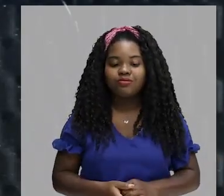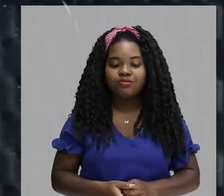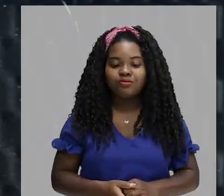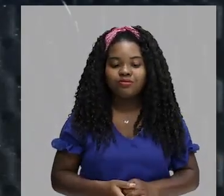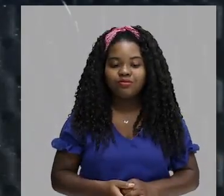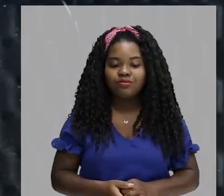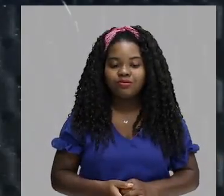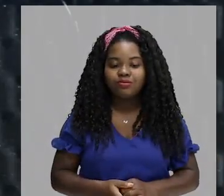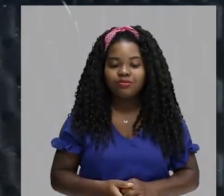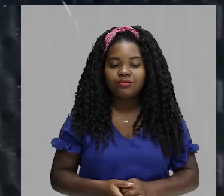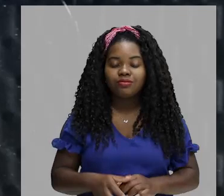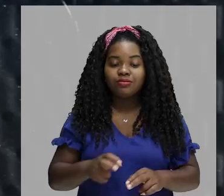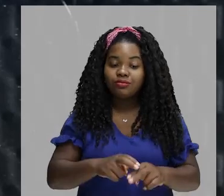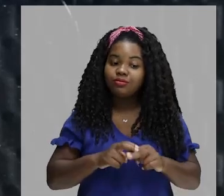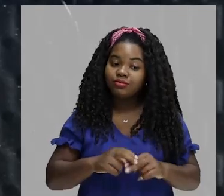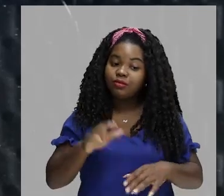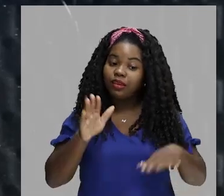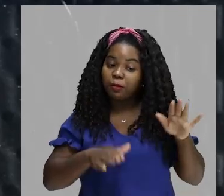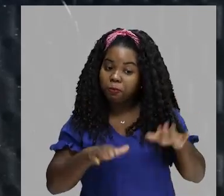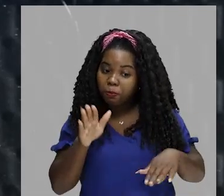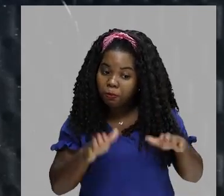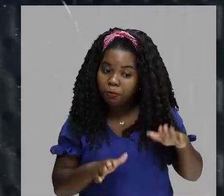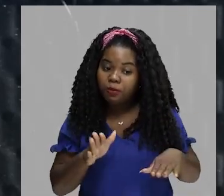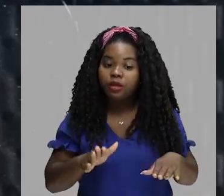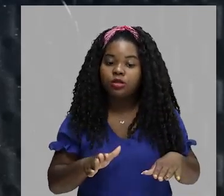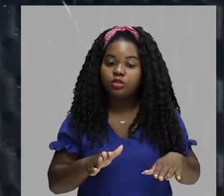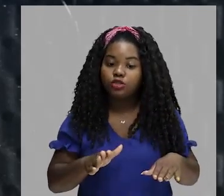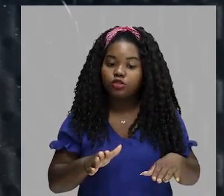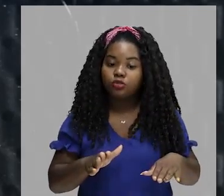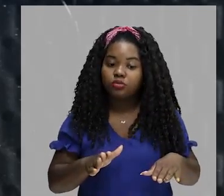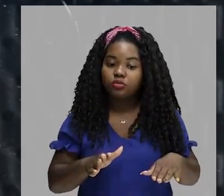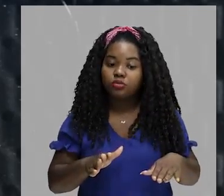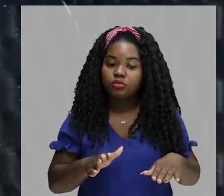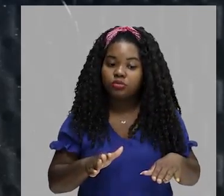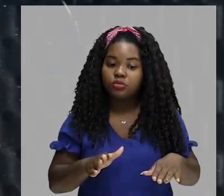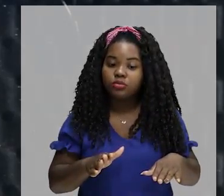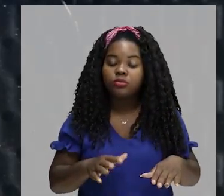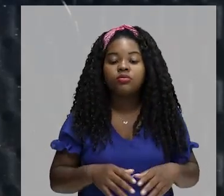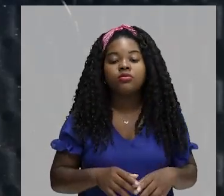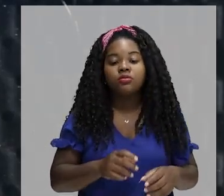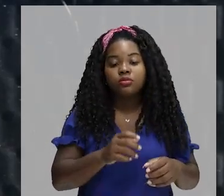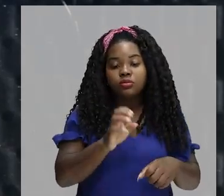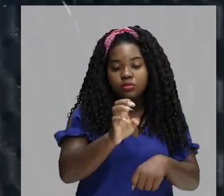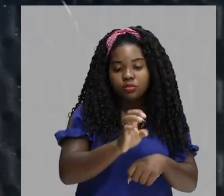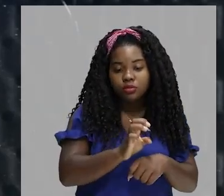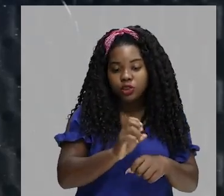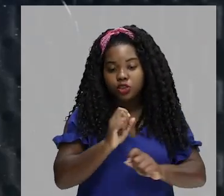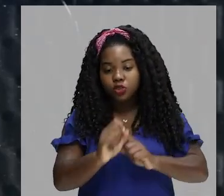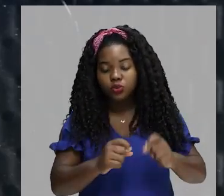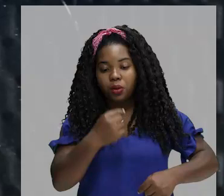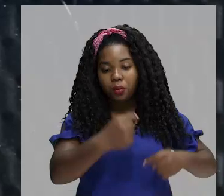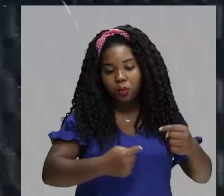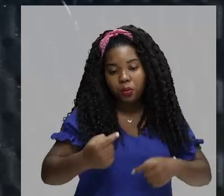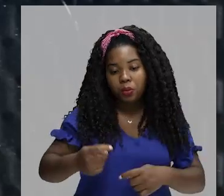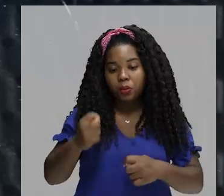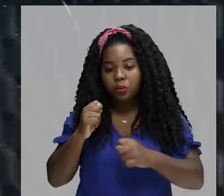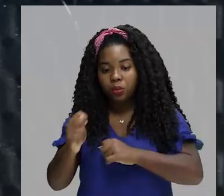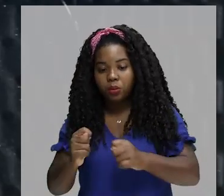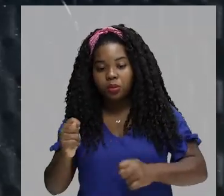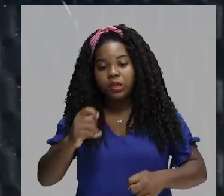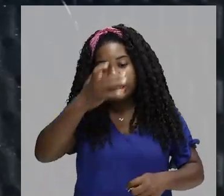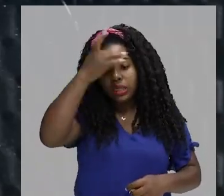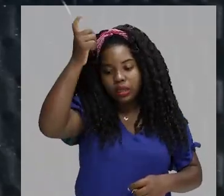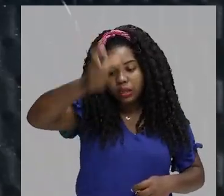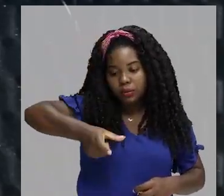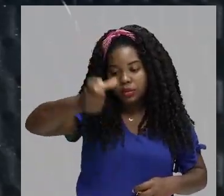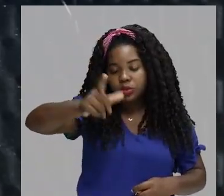Ou seja, dependendo do posicionamento político e econômico que aquele indivíduo